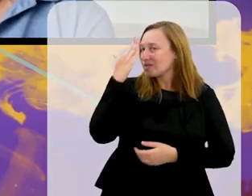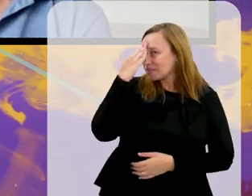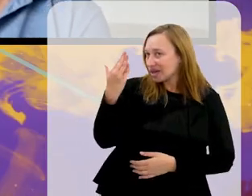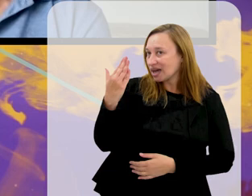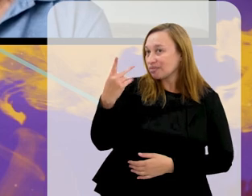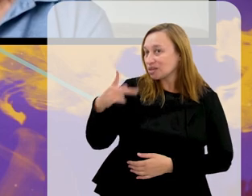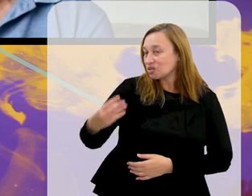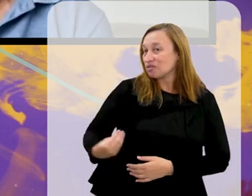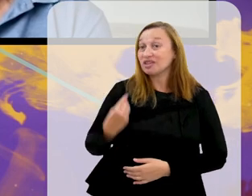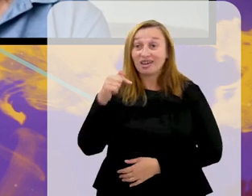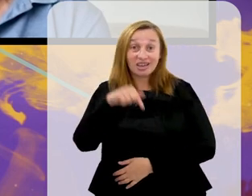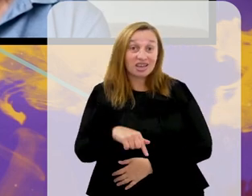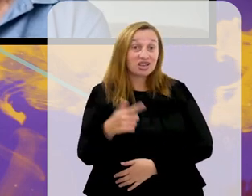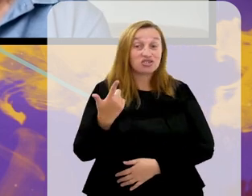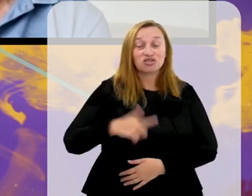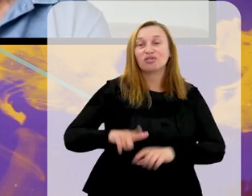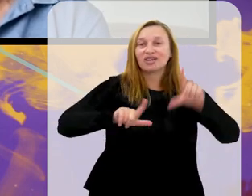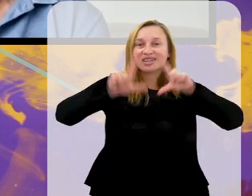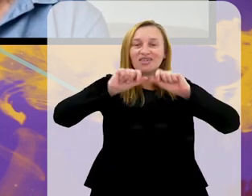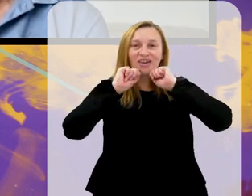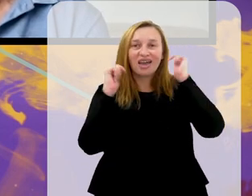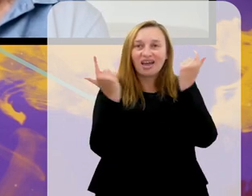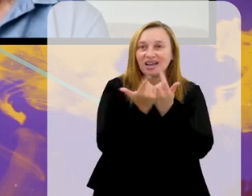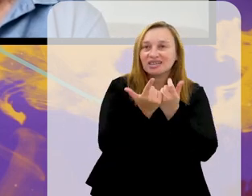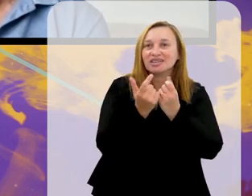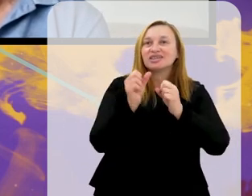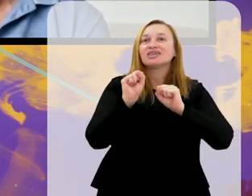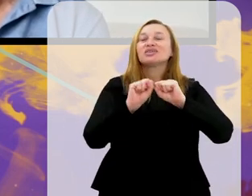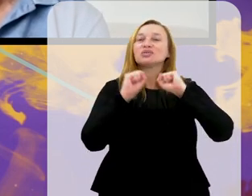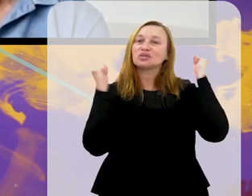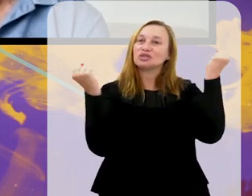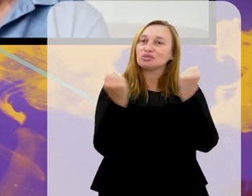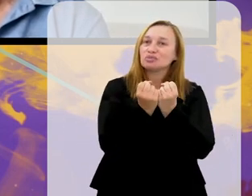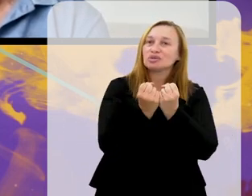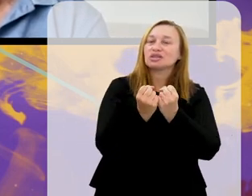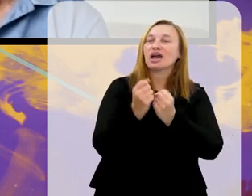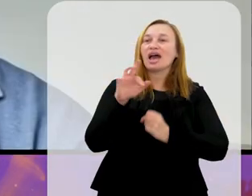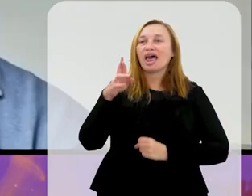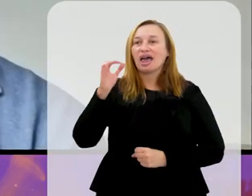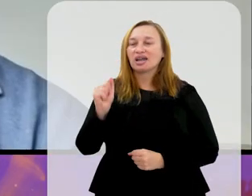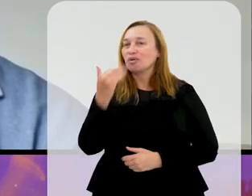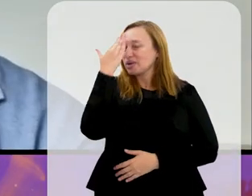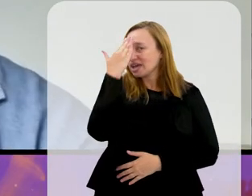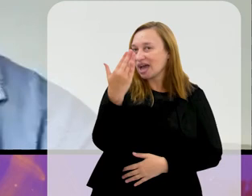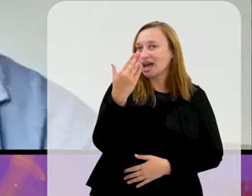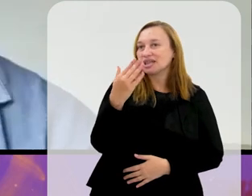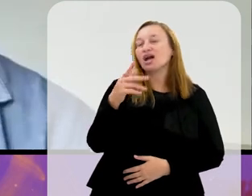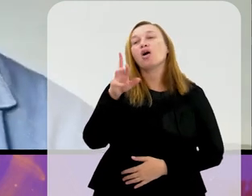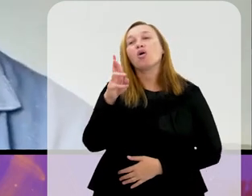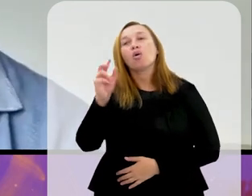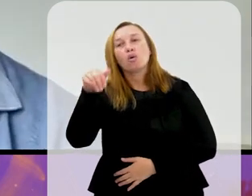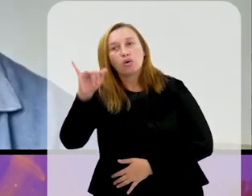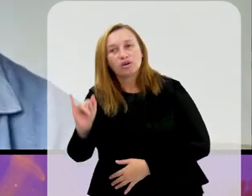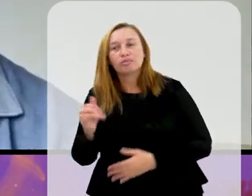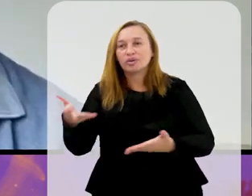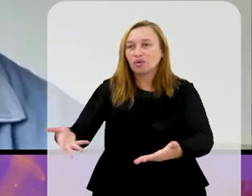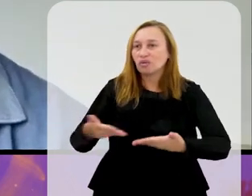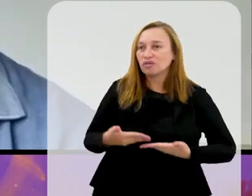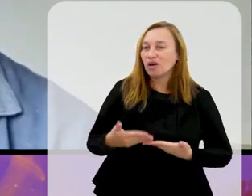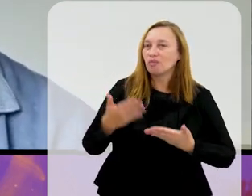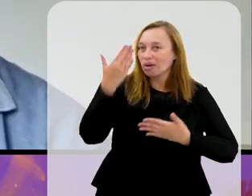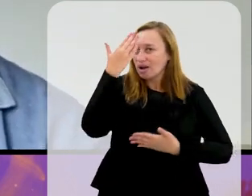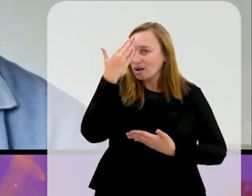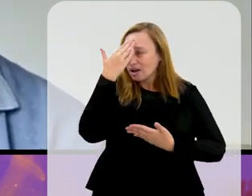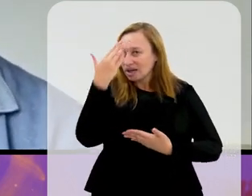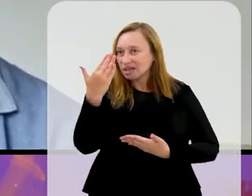muito obrigado pela sua presença mais uma vez aqui na TV Alerje, no Arena Esportiva. Valeu, Rui. Muito obrigado pelo convite. Um abraço